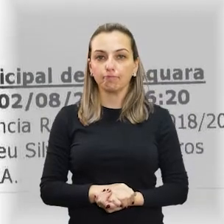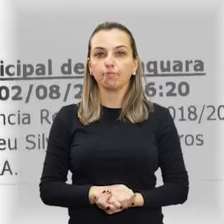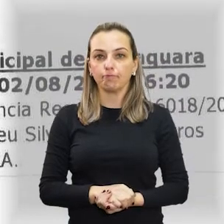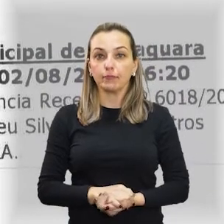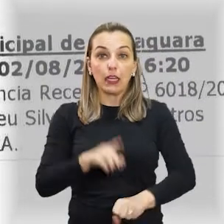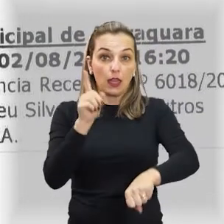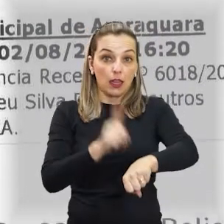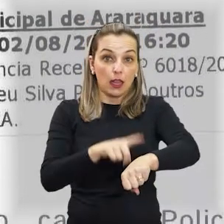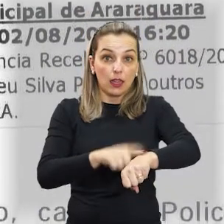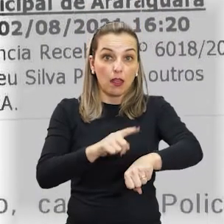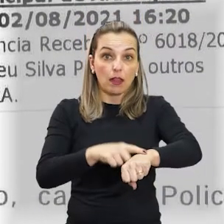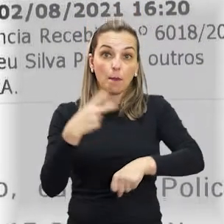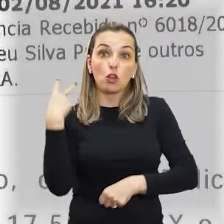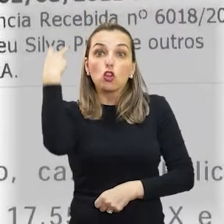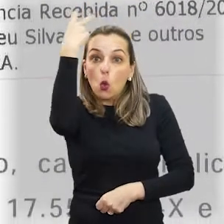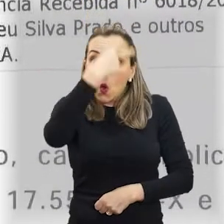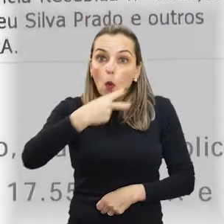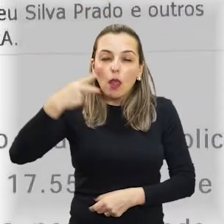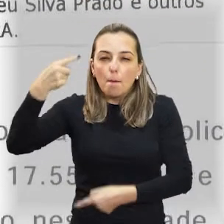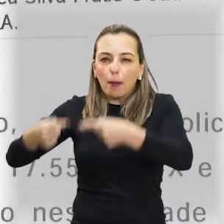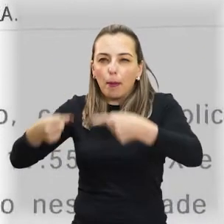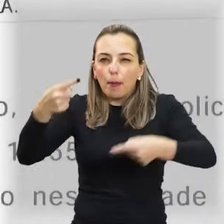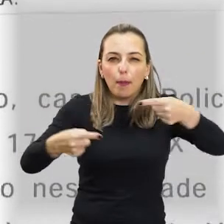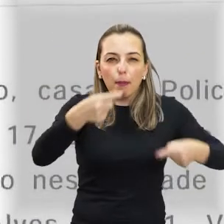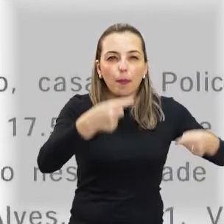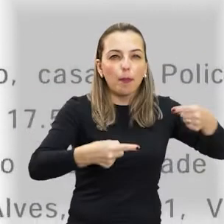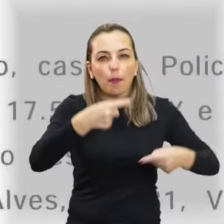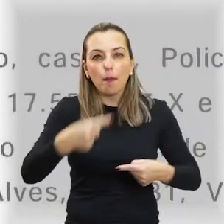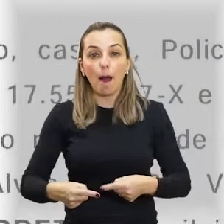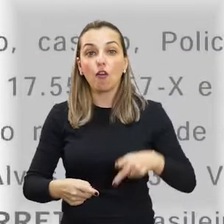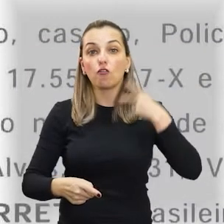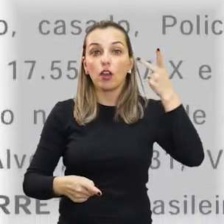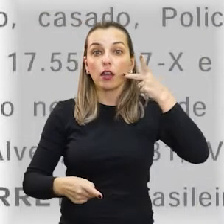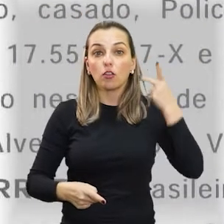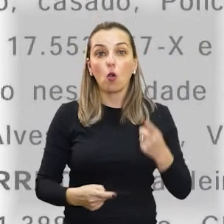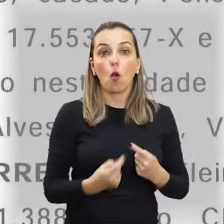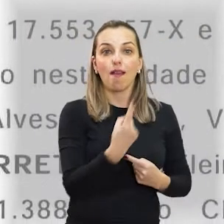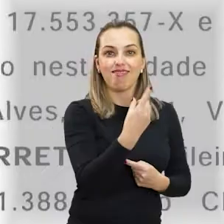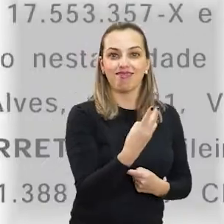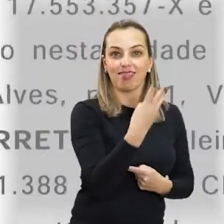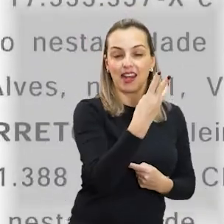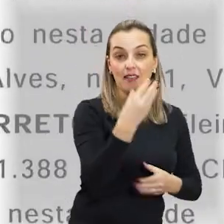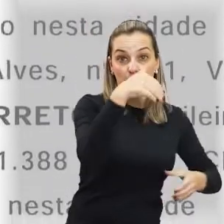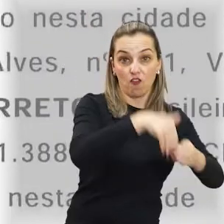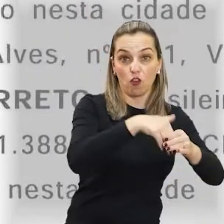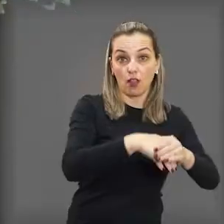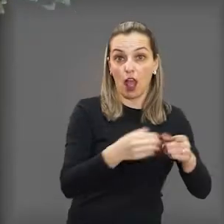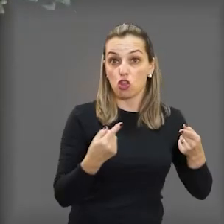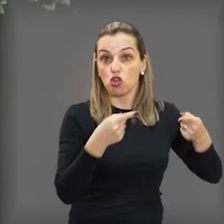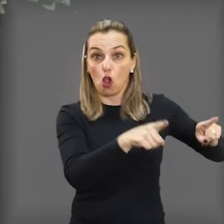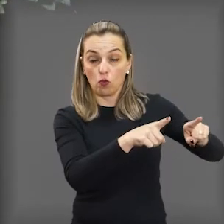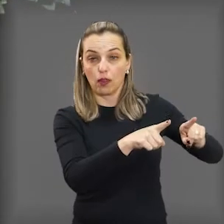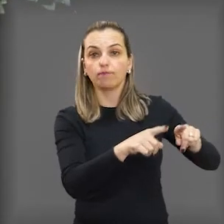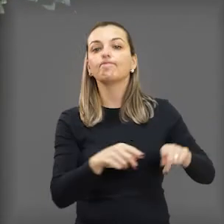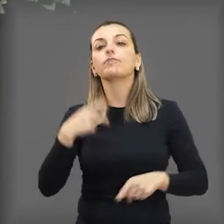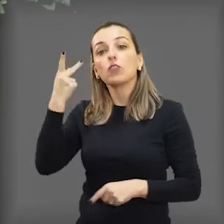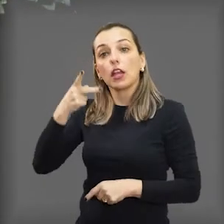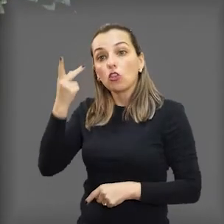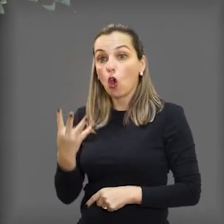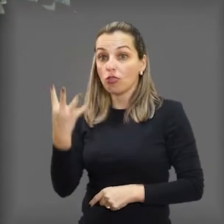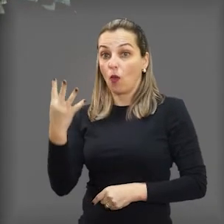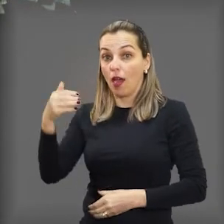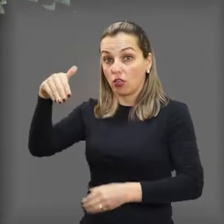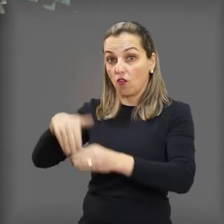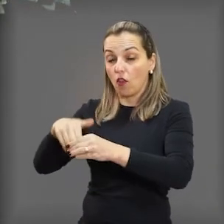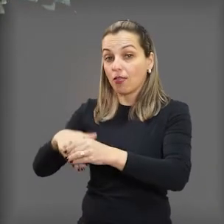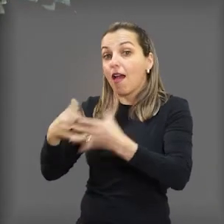protocolado na tarde do dia anterior no legislativo araraquarense por um grupo de políticos. Depois de duas